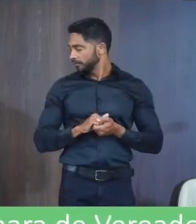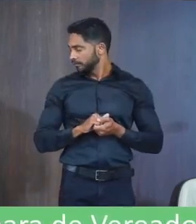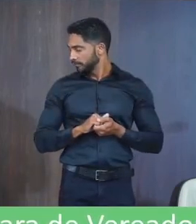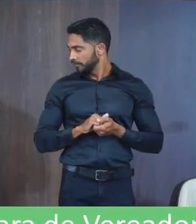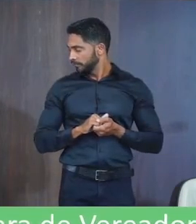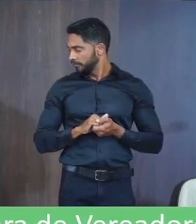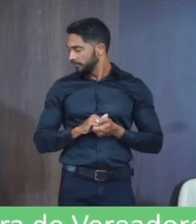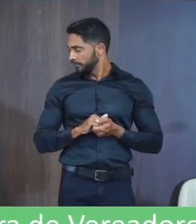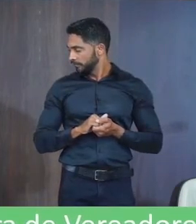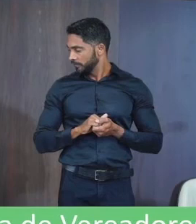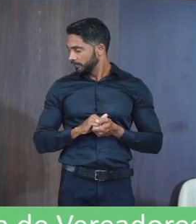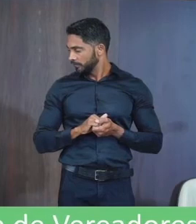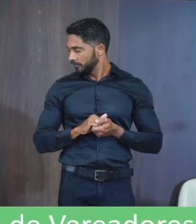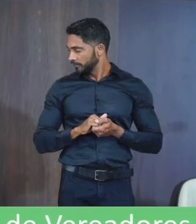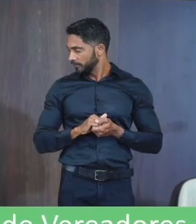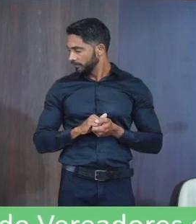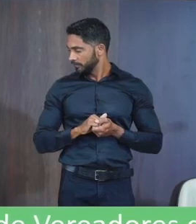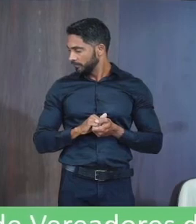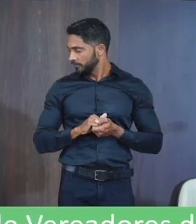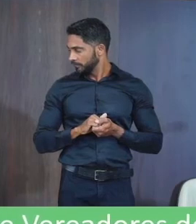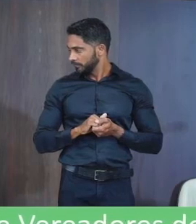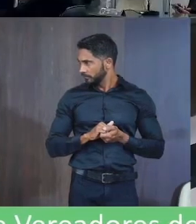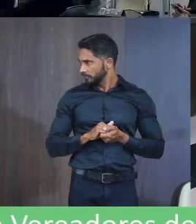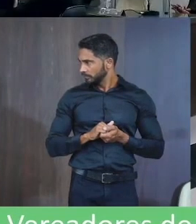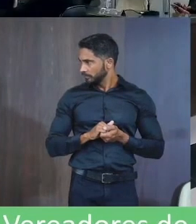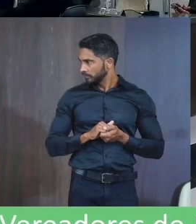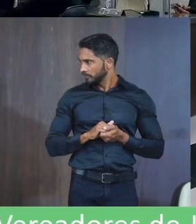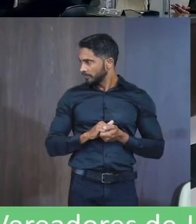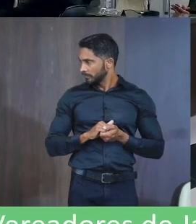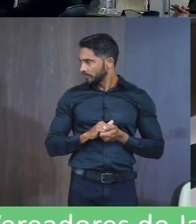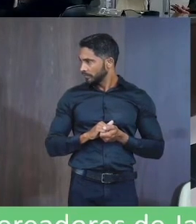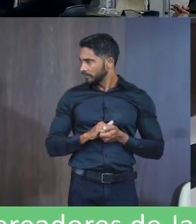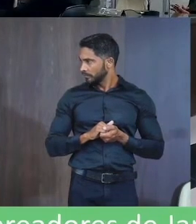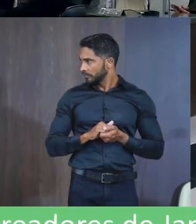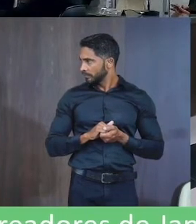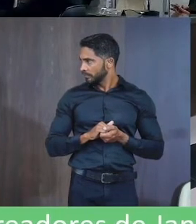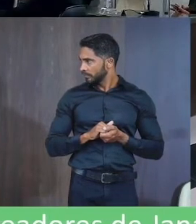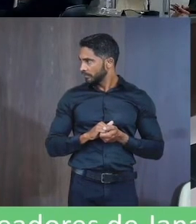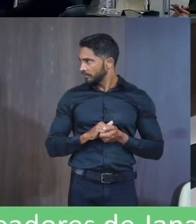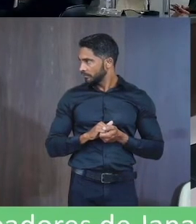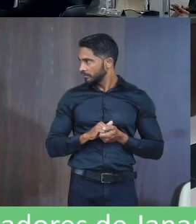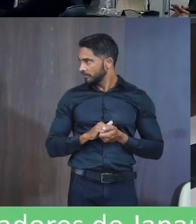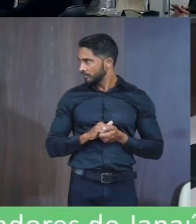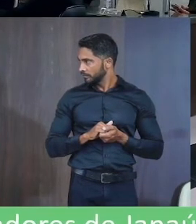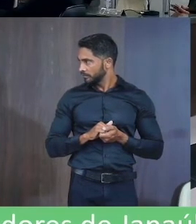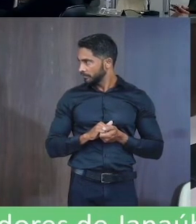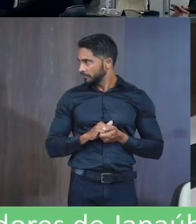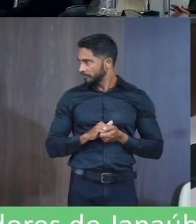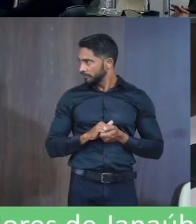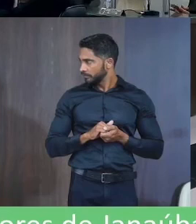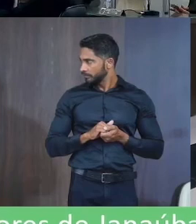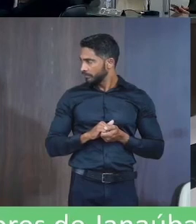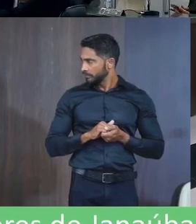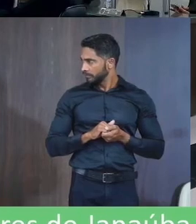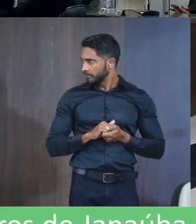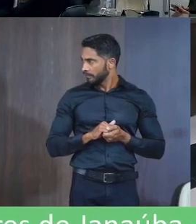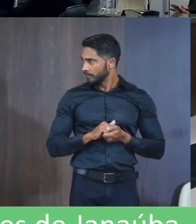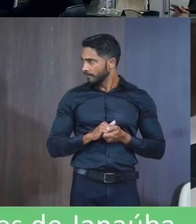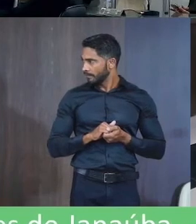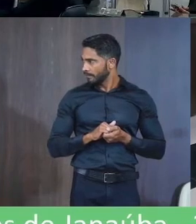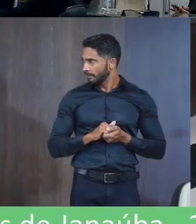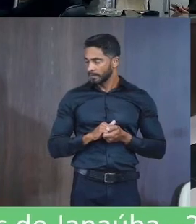Mais algum Vereador Quer Eu tenho indicação Necessidade aqui Com a palavra Eu